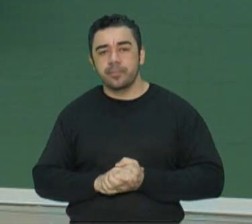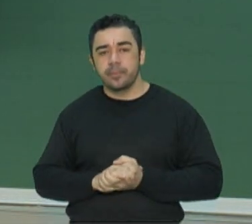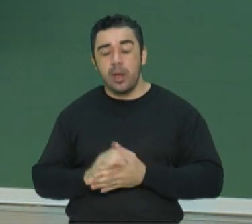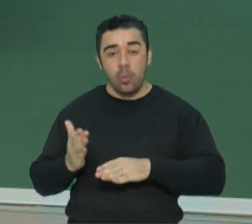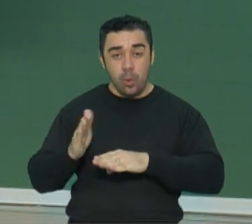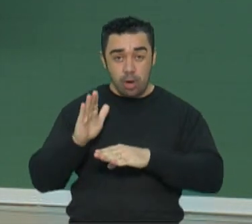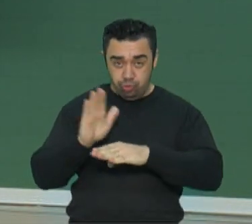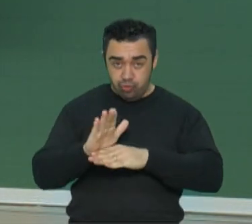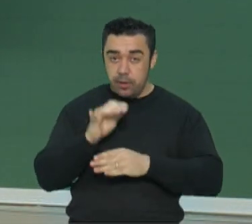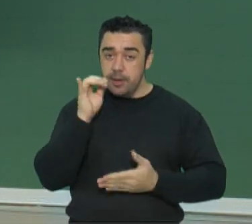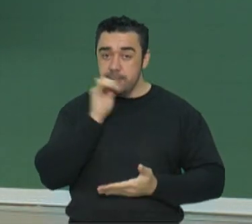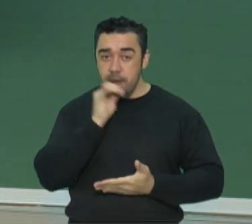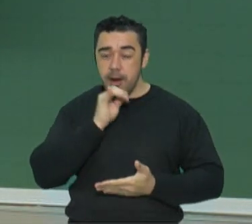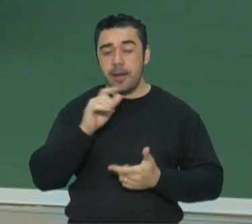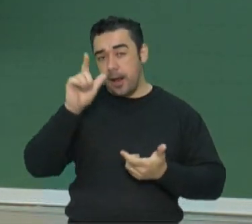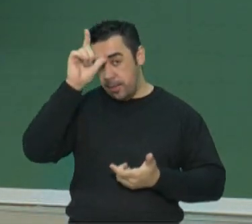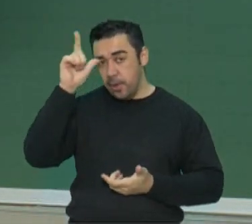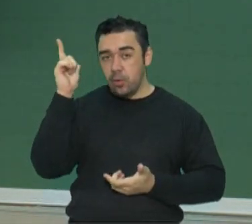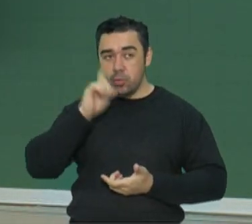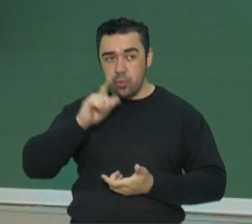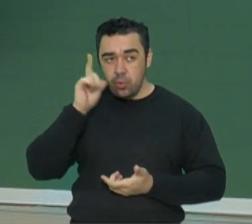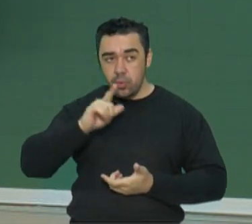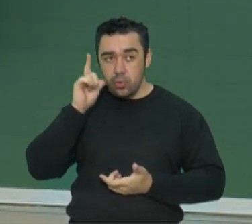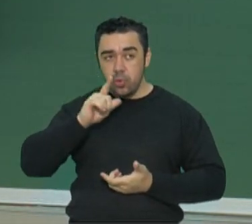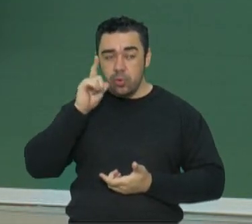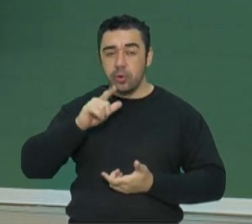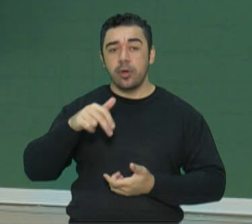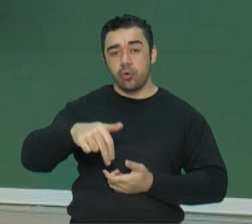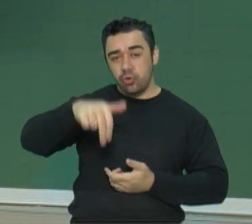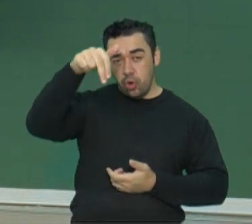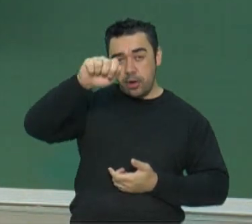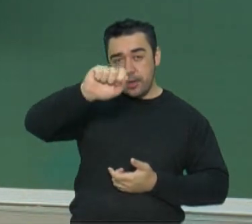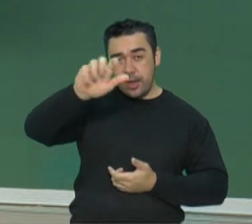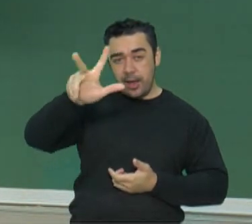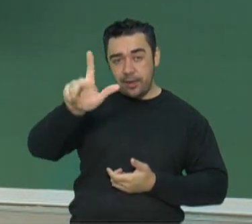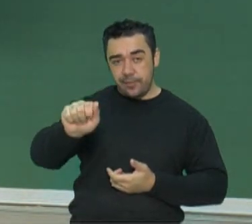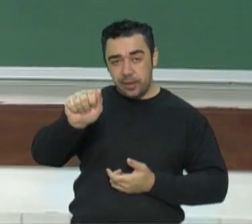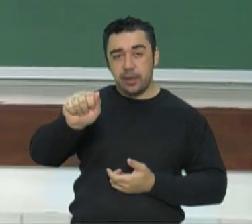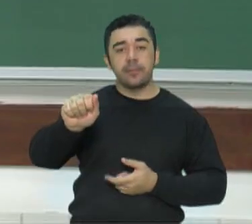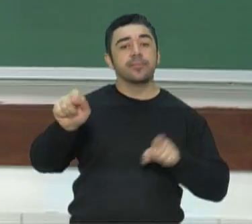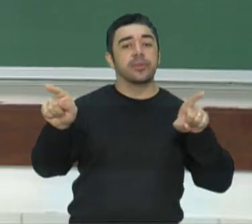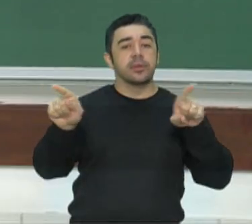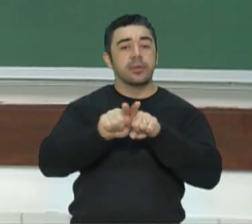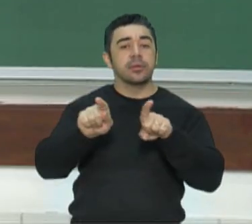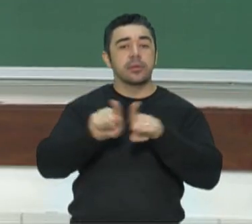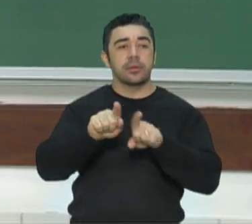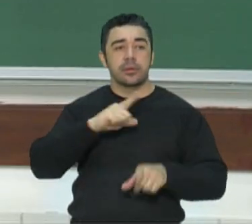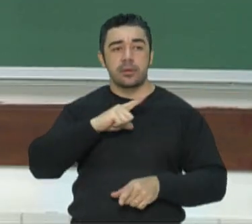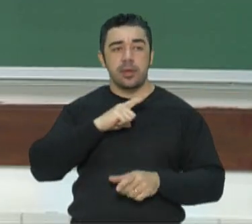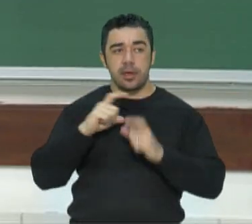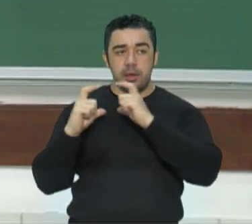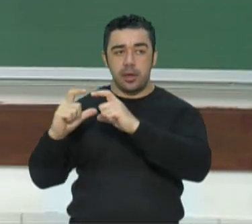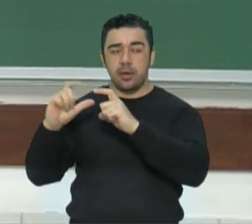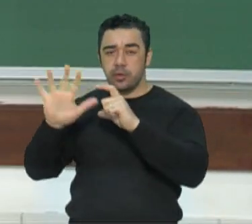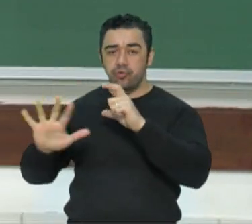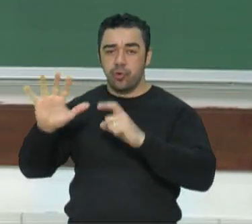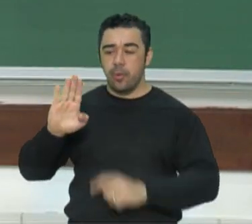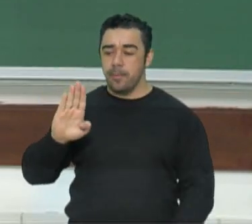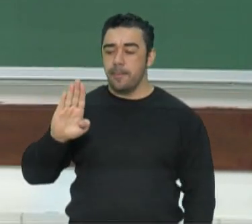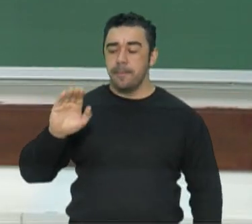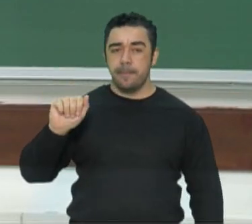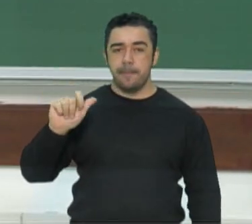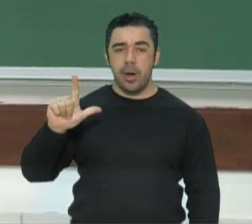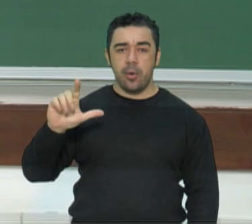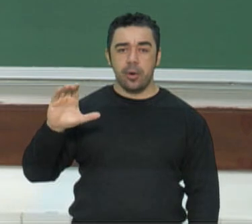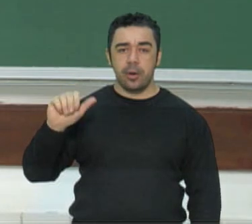Itália, a Alemanha ainda conquistou o norte da África e a região dos Balcãs. Um avanço